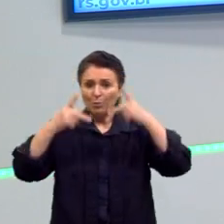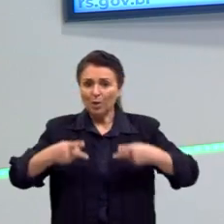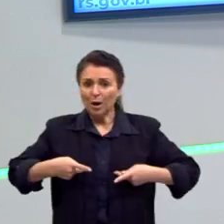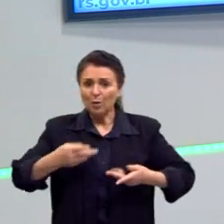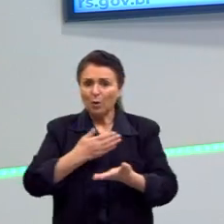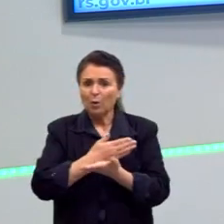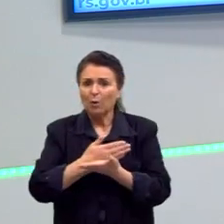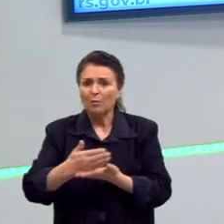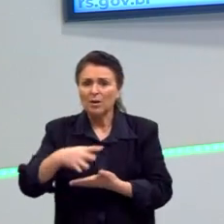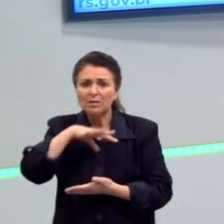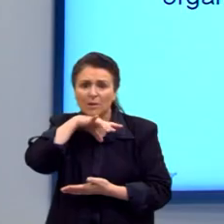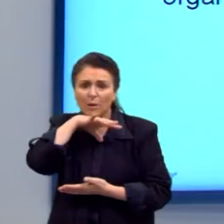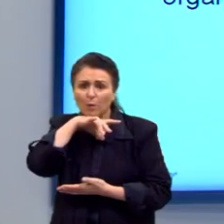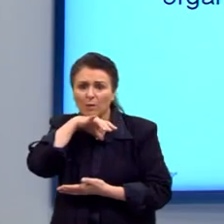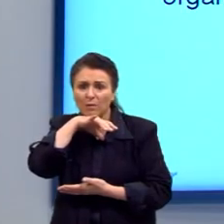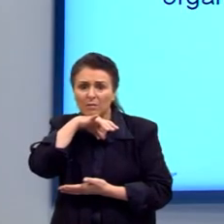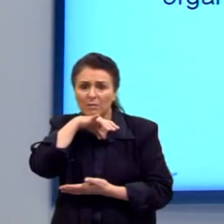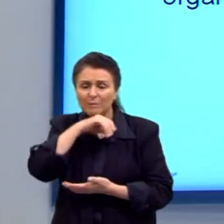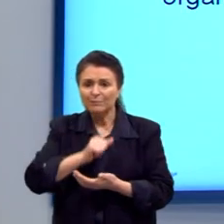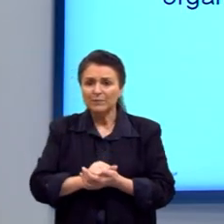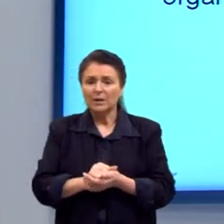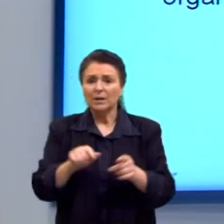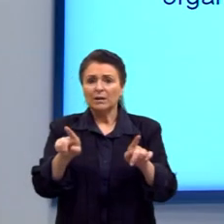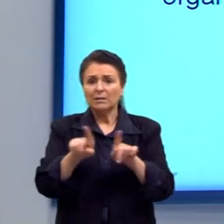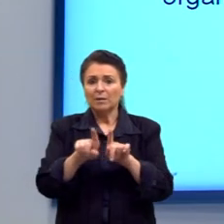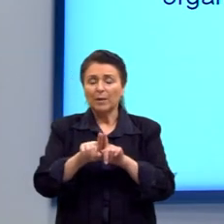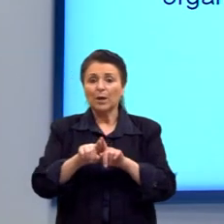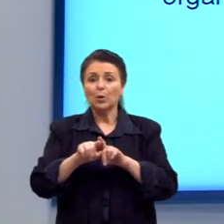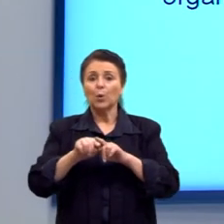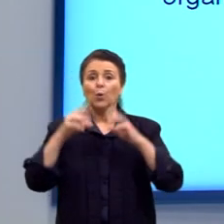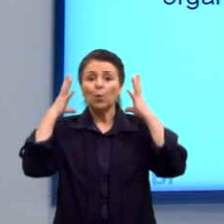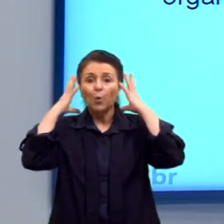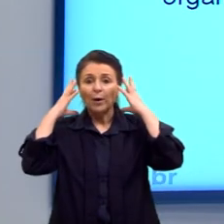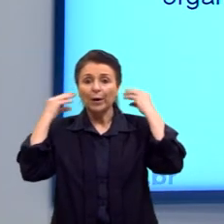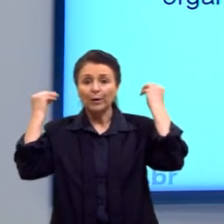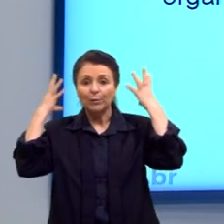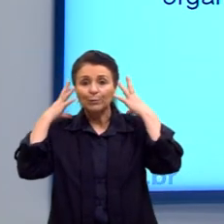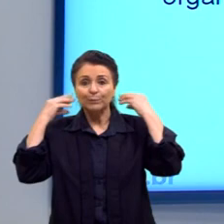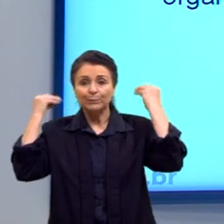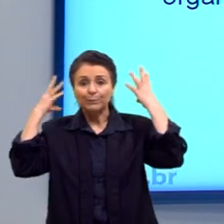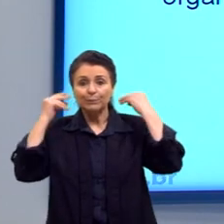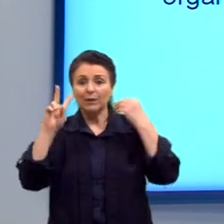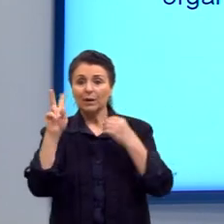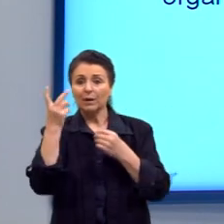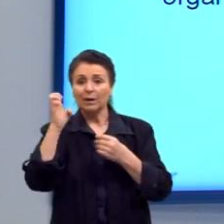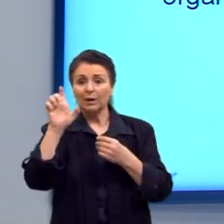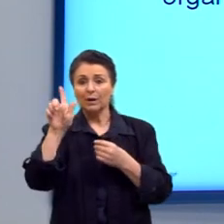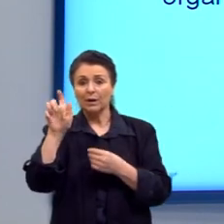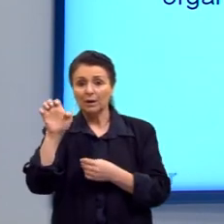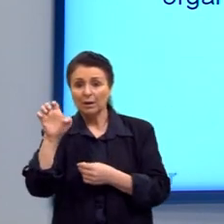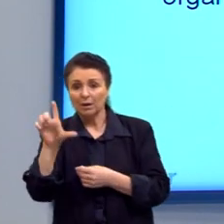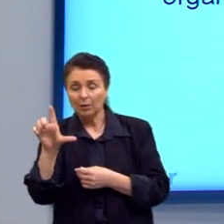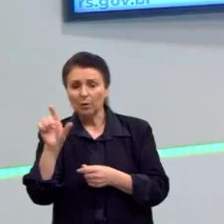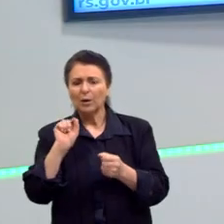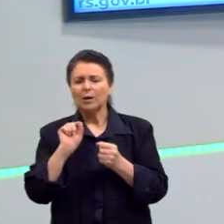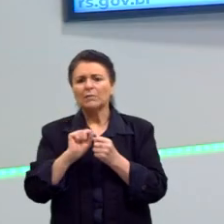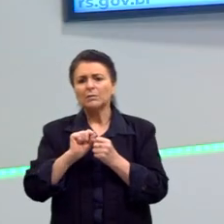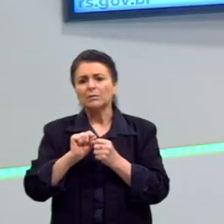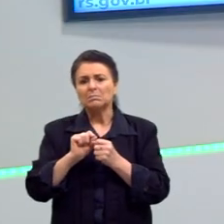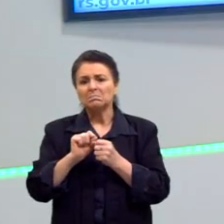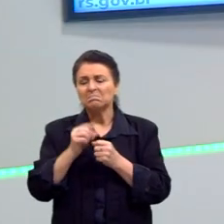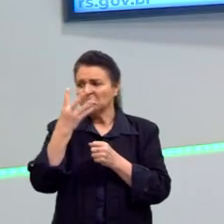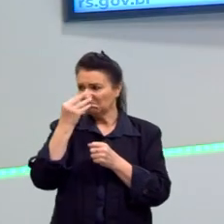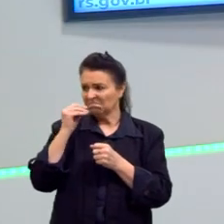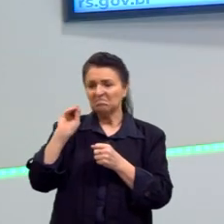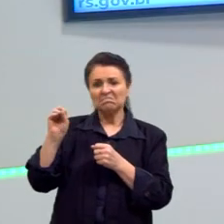amigo Rousseau. Outro camarada, o Hegel. O que o Hegel vai fazer? O Hegel vai praticamente desconsiderar